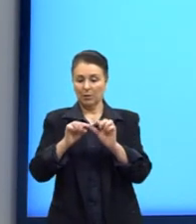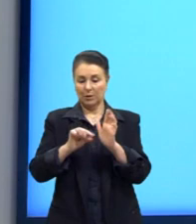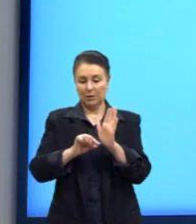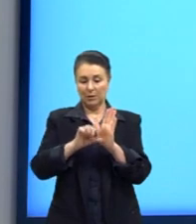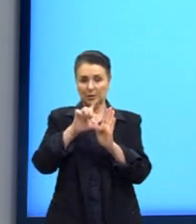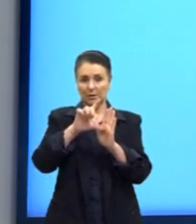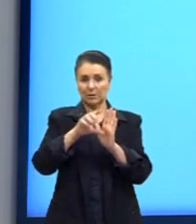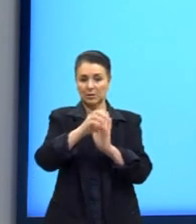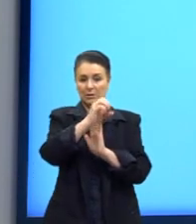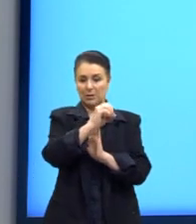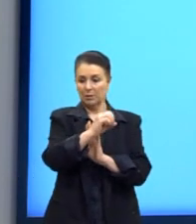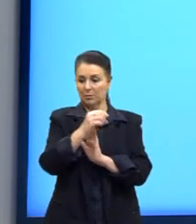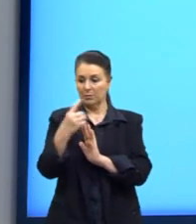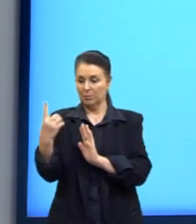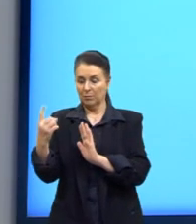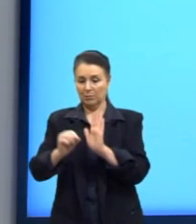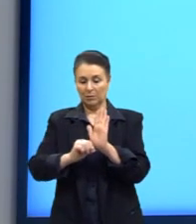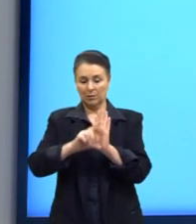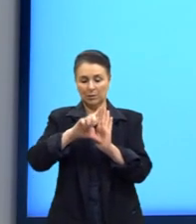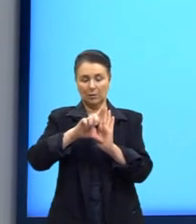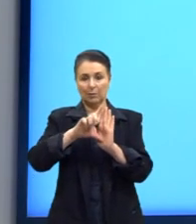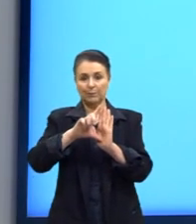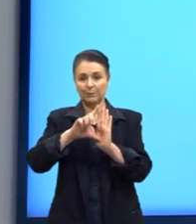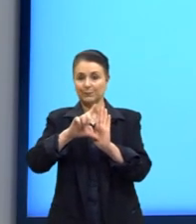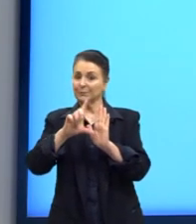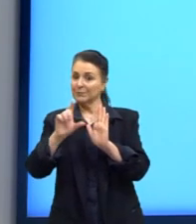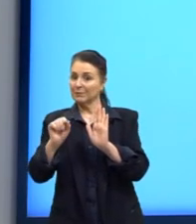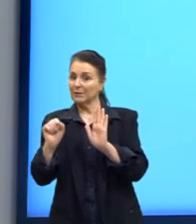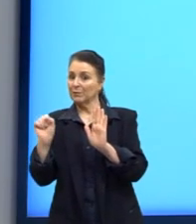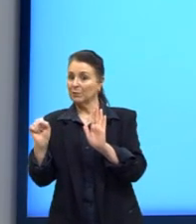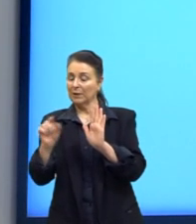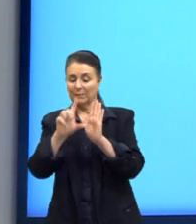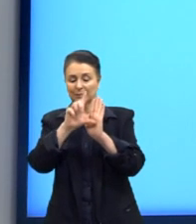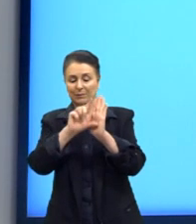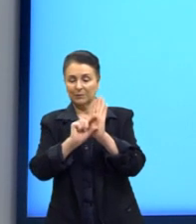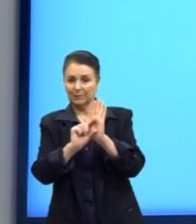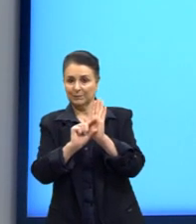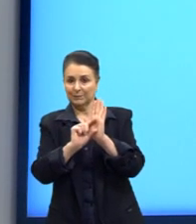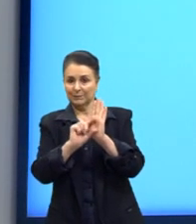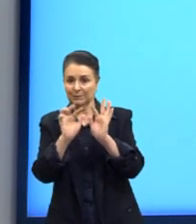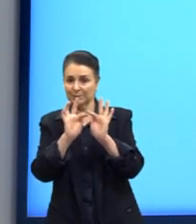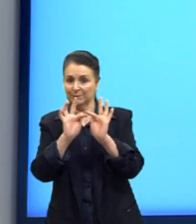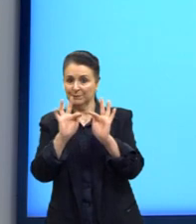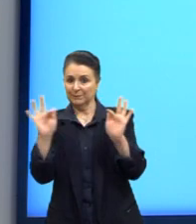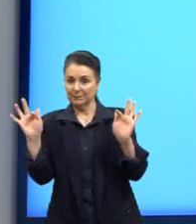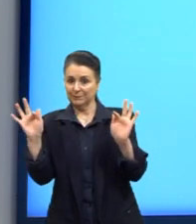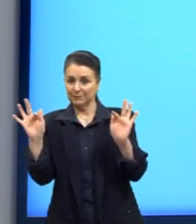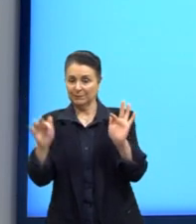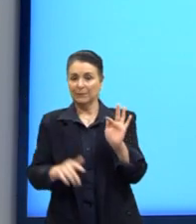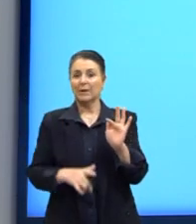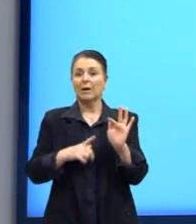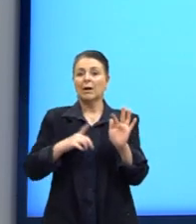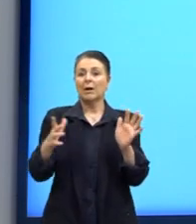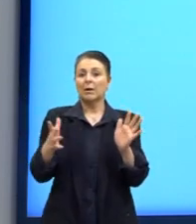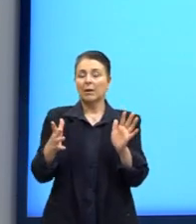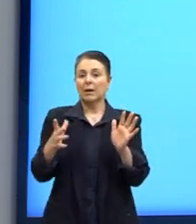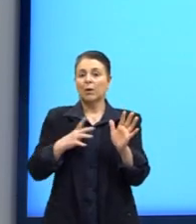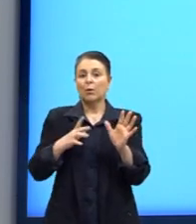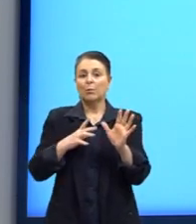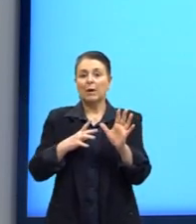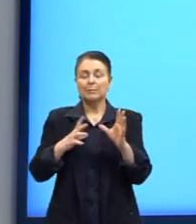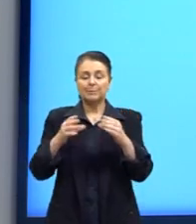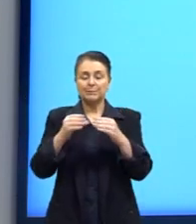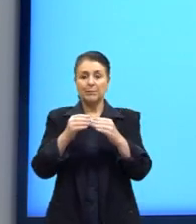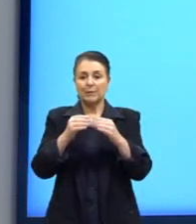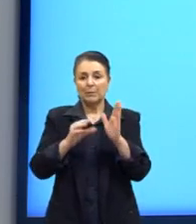entre 0 e 1, se a função for decrescente. Uma função logarítmica será